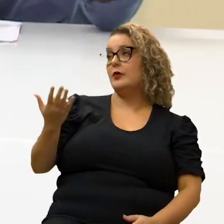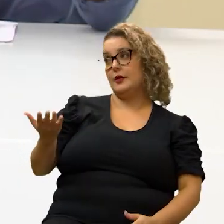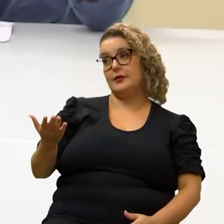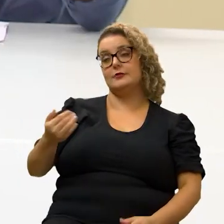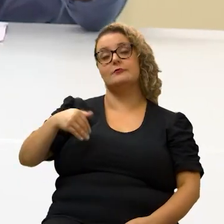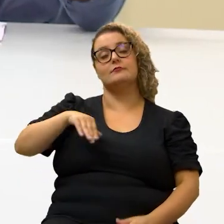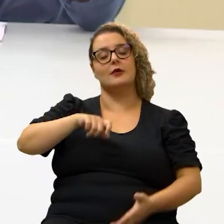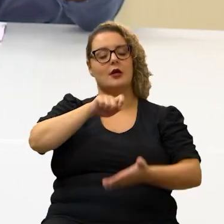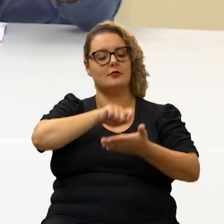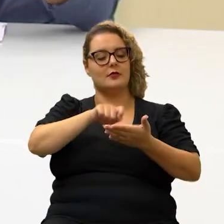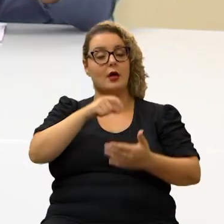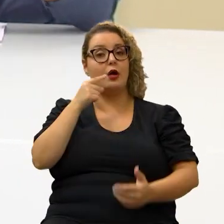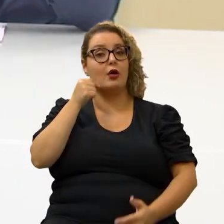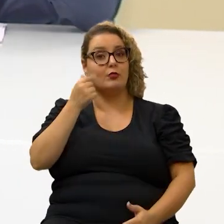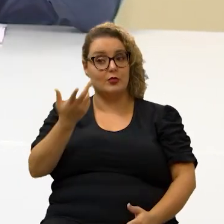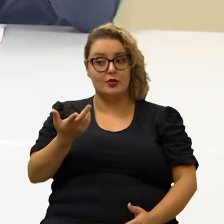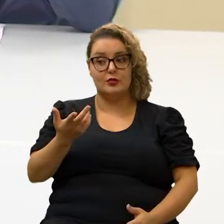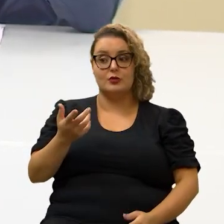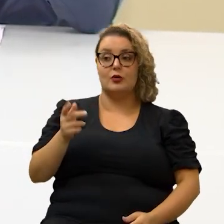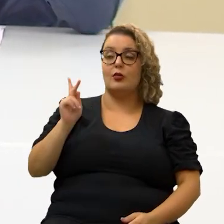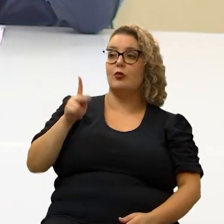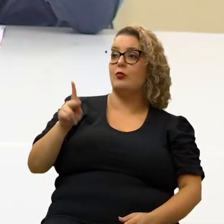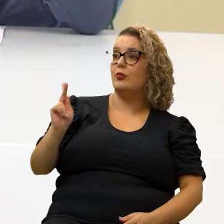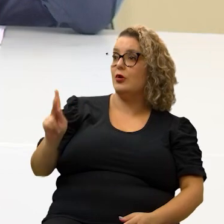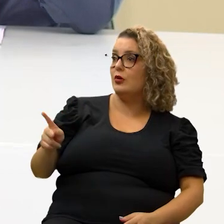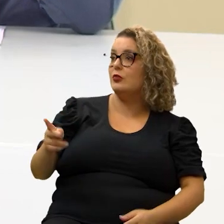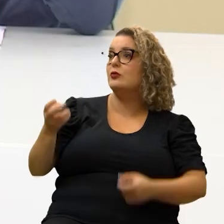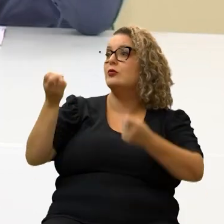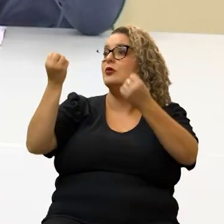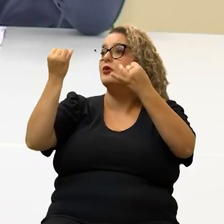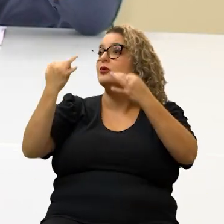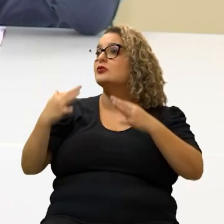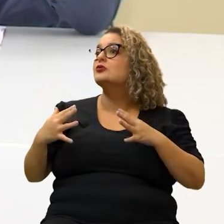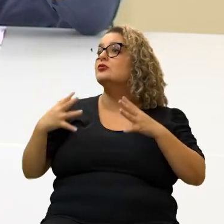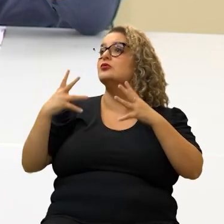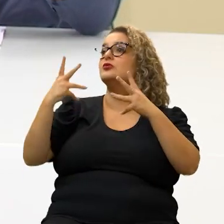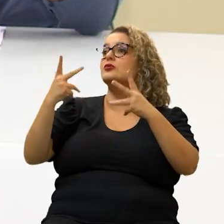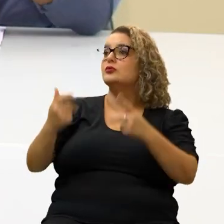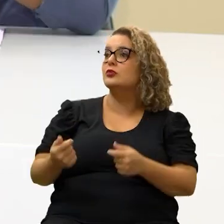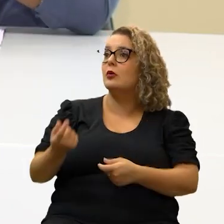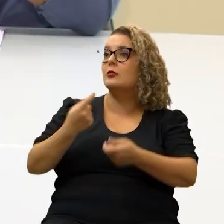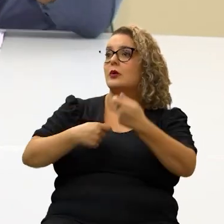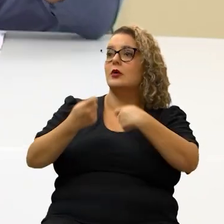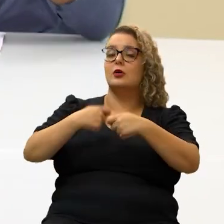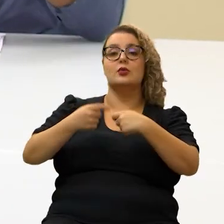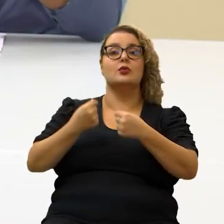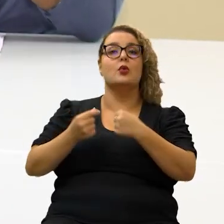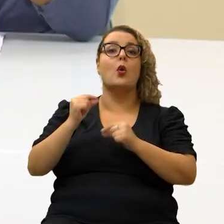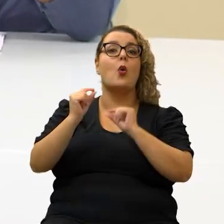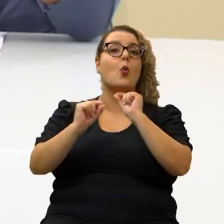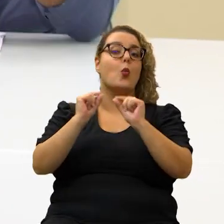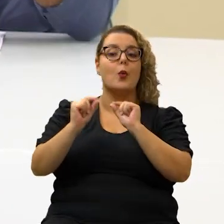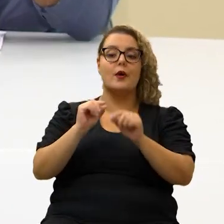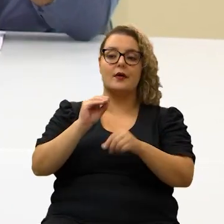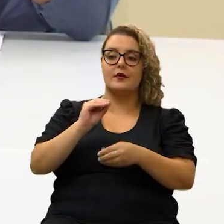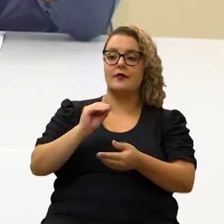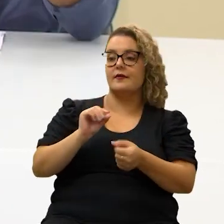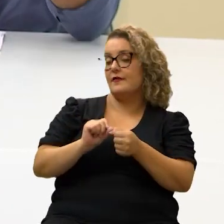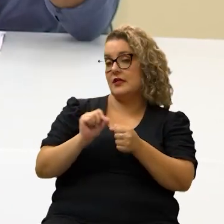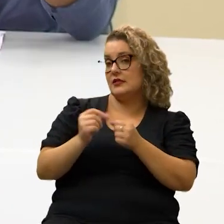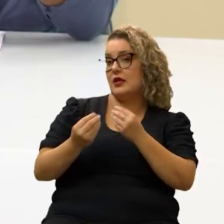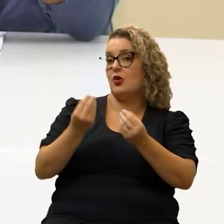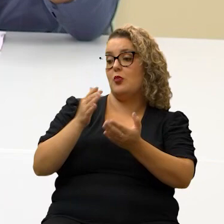esse foi mais um na ponta do lápis dessa vez com o professor aqui que nos explicou tudo sobre a economia sobre o que fazer como